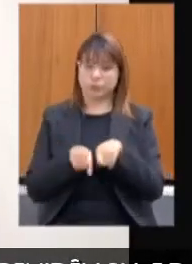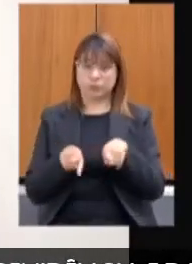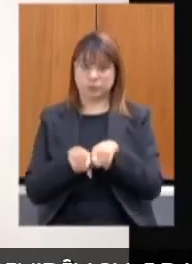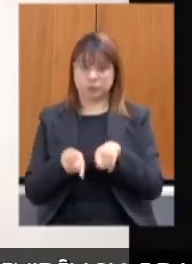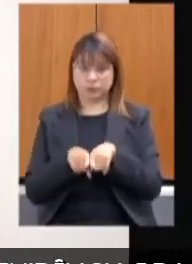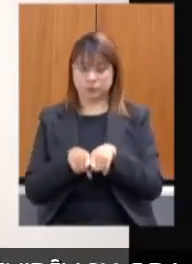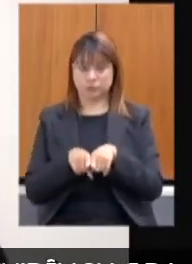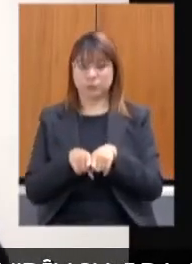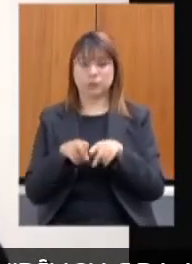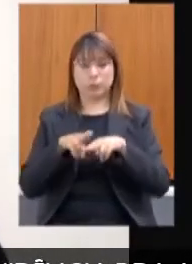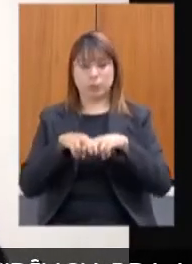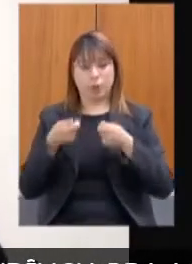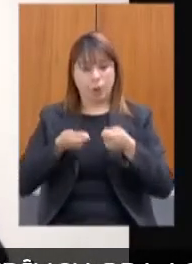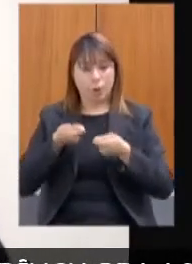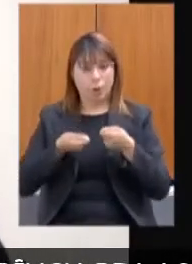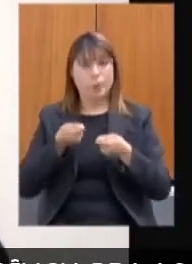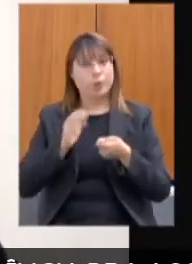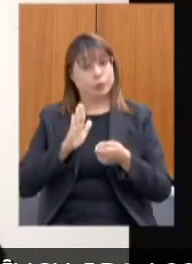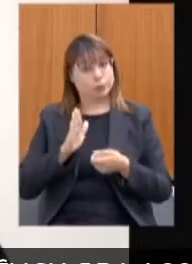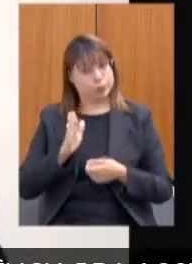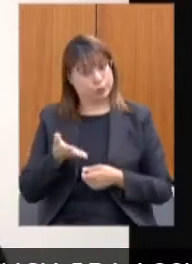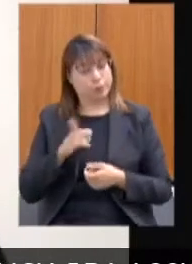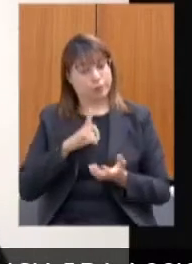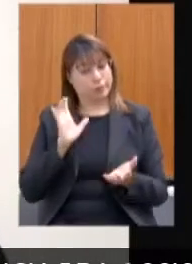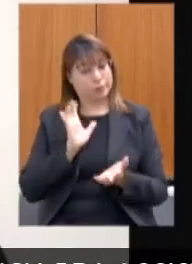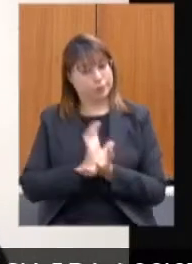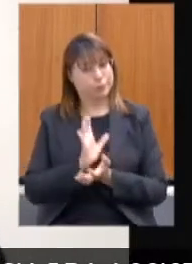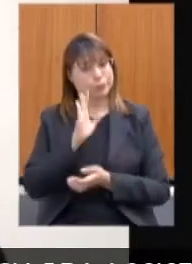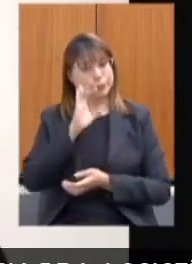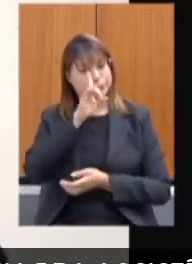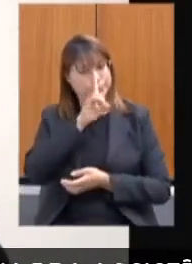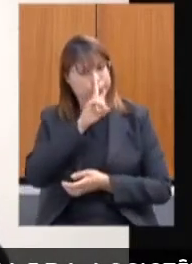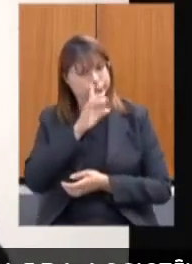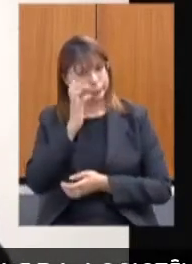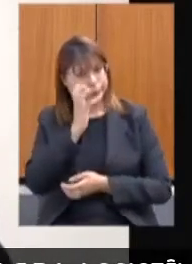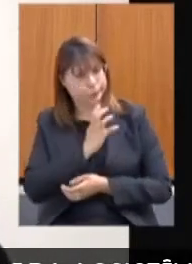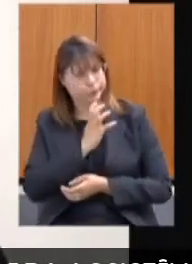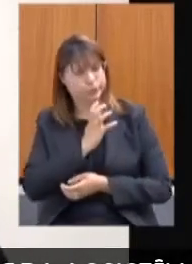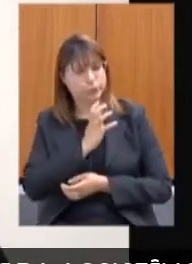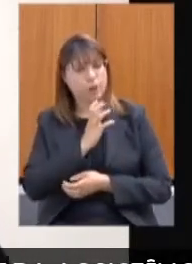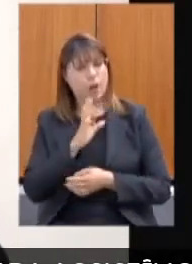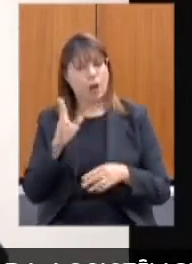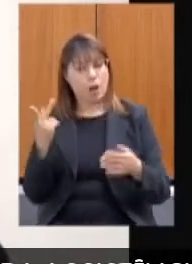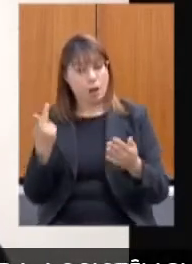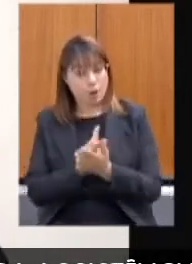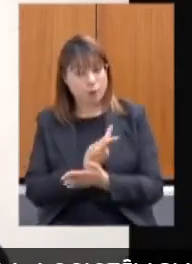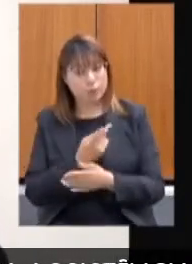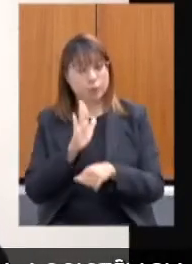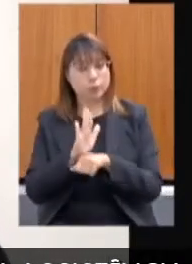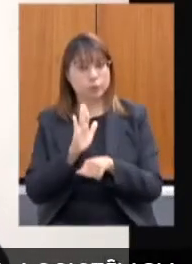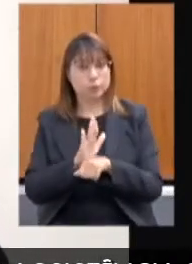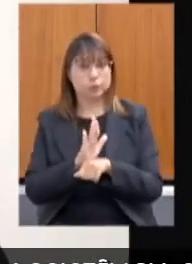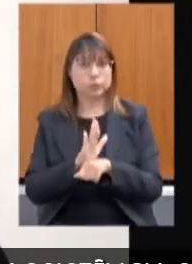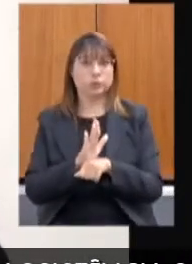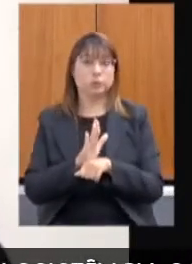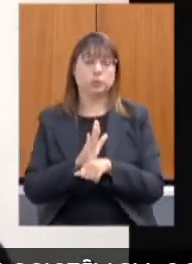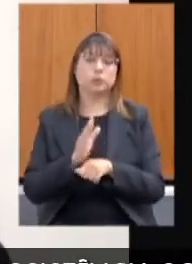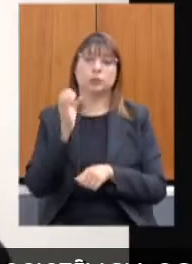macroeconômicas do país, nós já tínhamos uma situação grave. Com o auxílio emergencial,